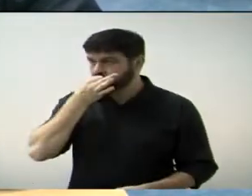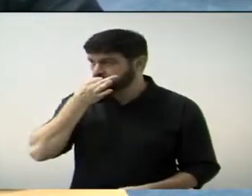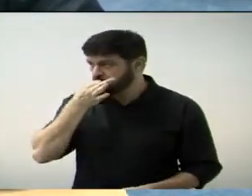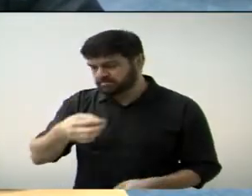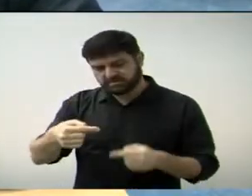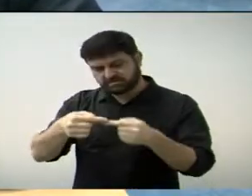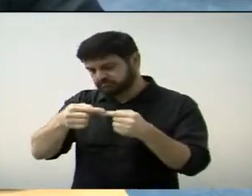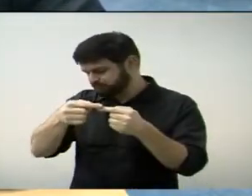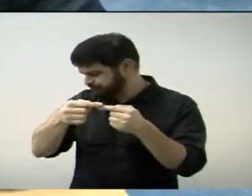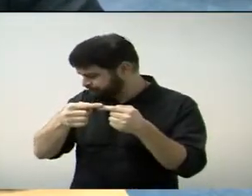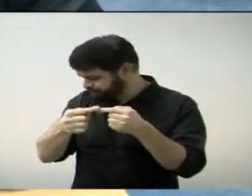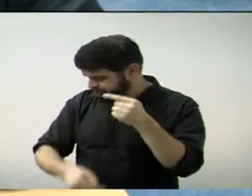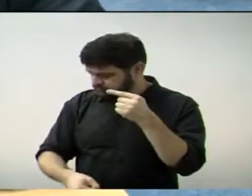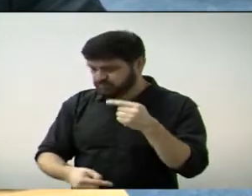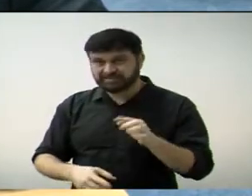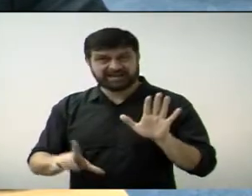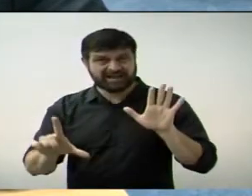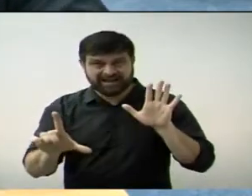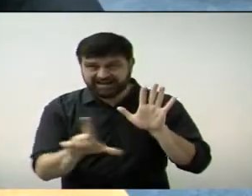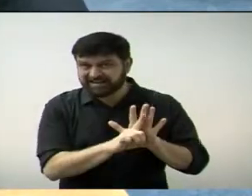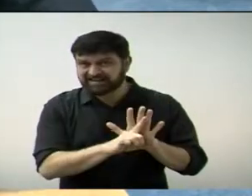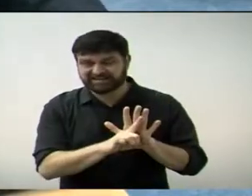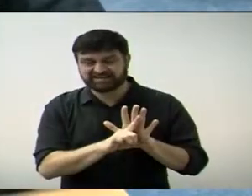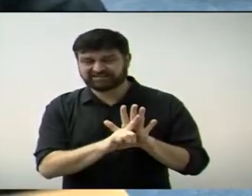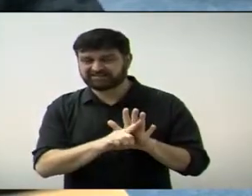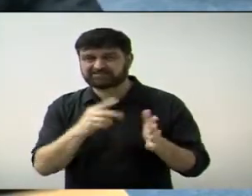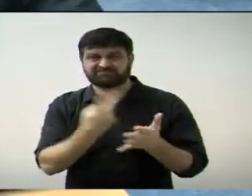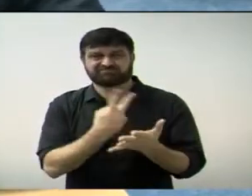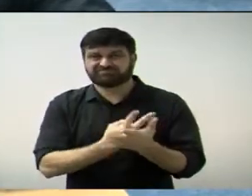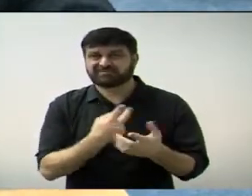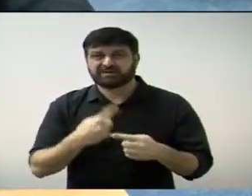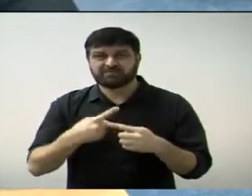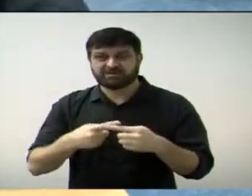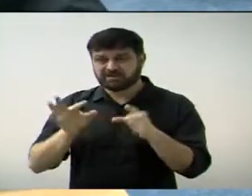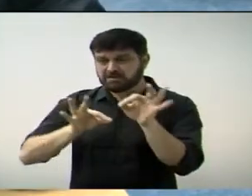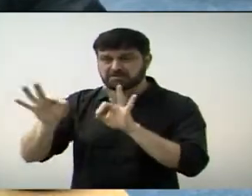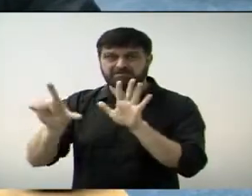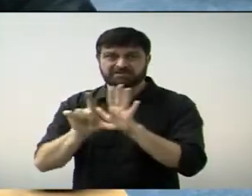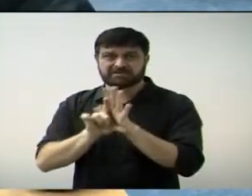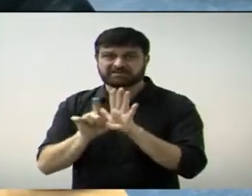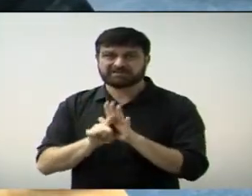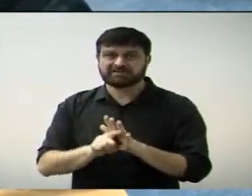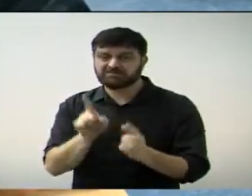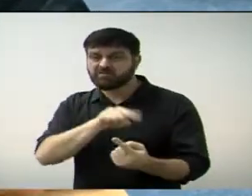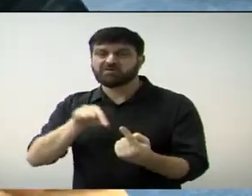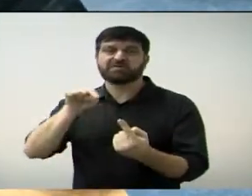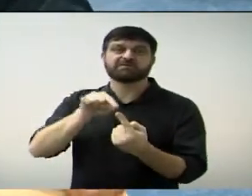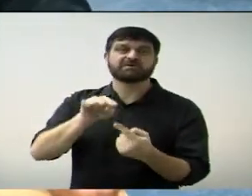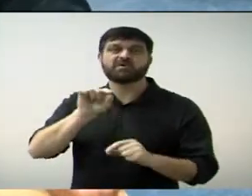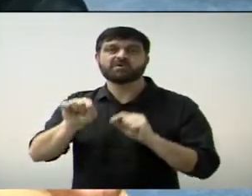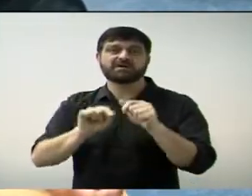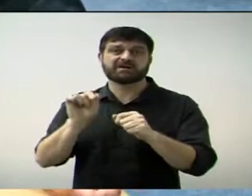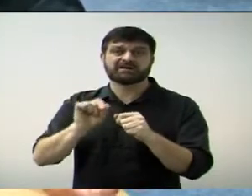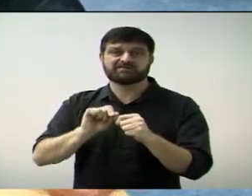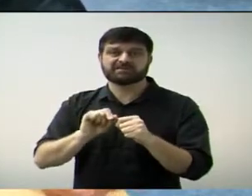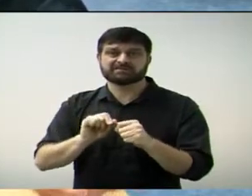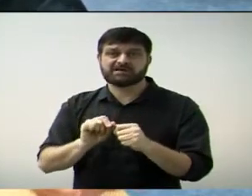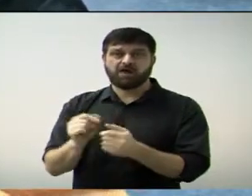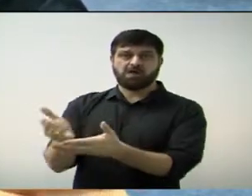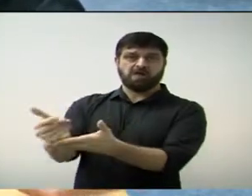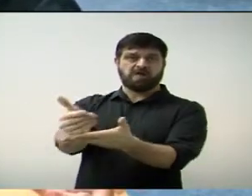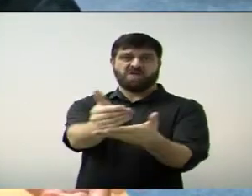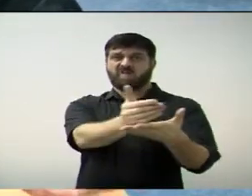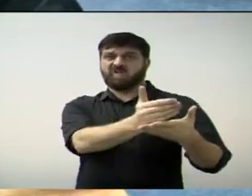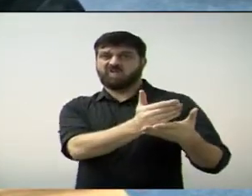meu voto contrário desde a legalidade, porque o projeto aqui é mesmo só para poder trazer dinheiro para o município,